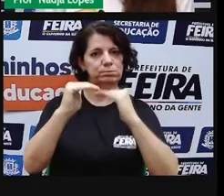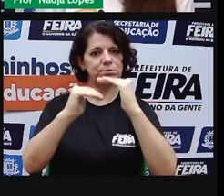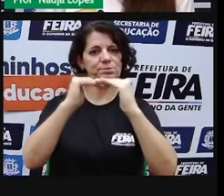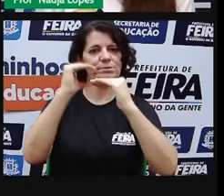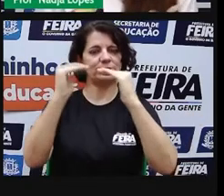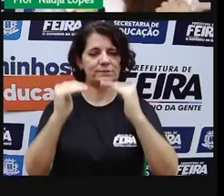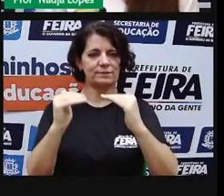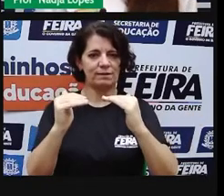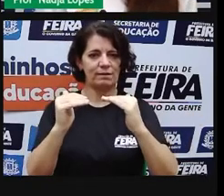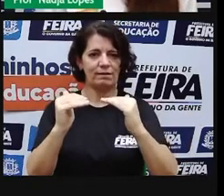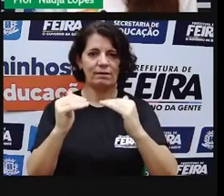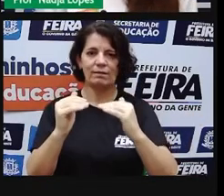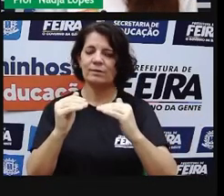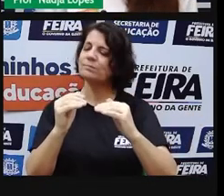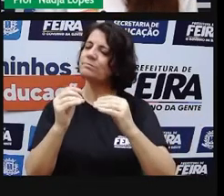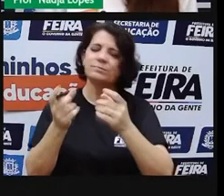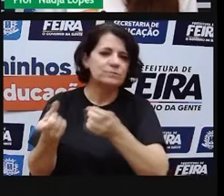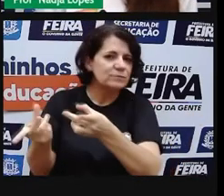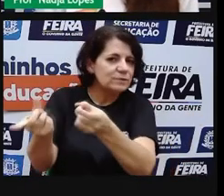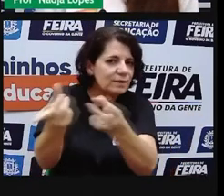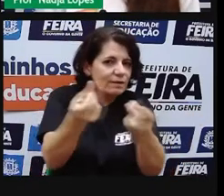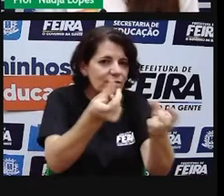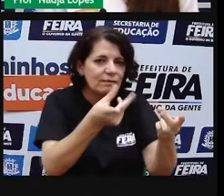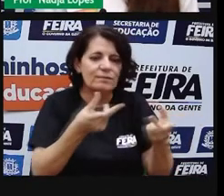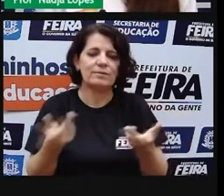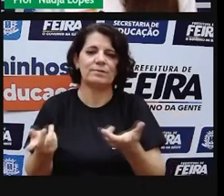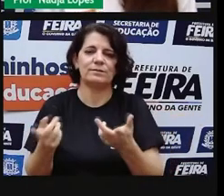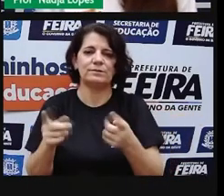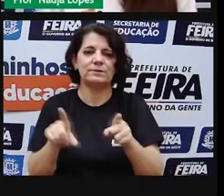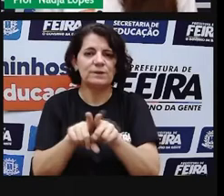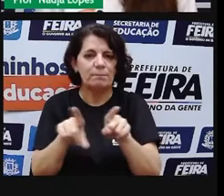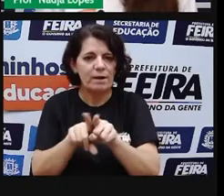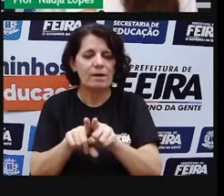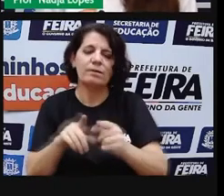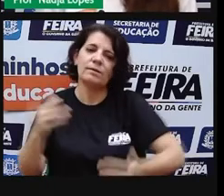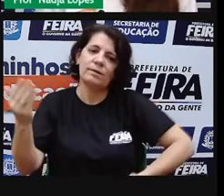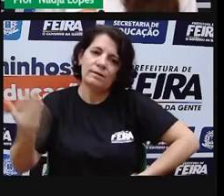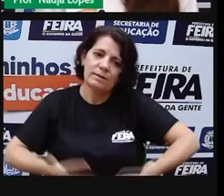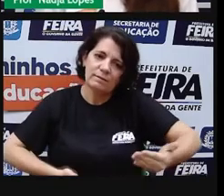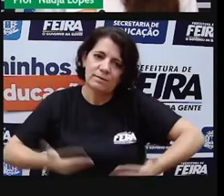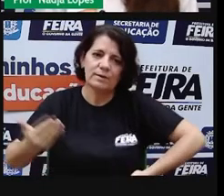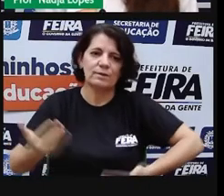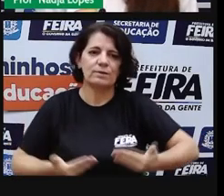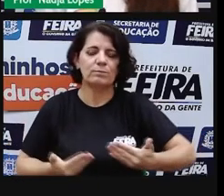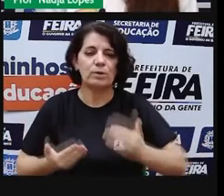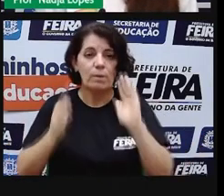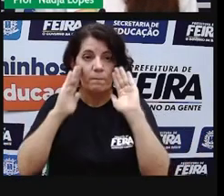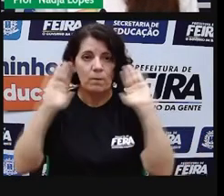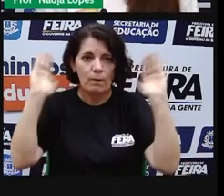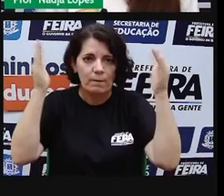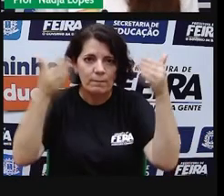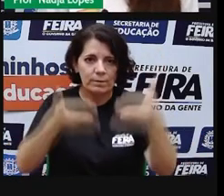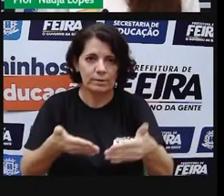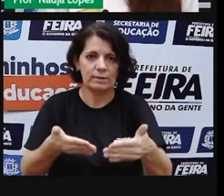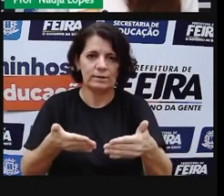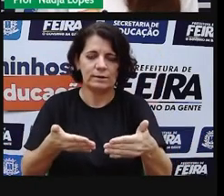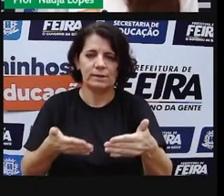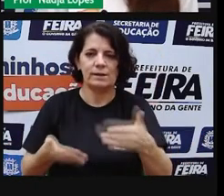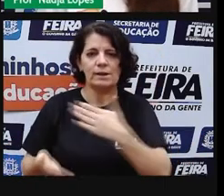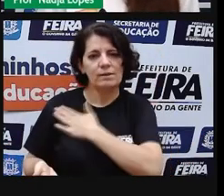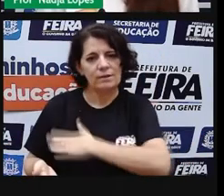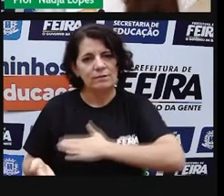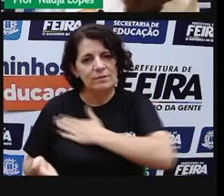naturais. Bens e serviços, tendo como finalidade a satisfação de necessidades